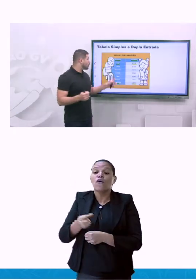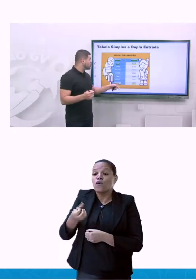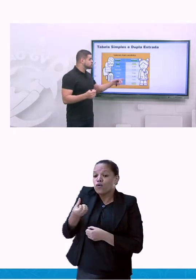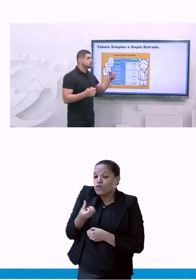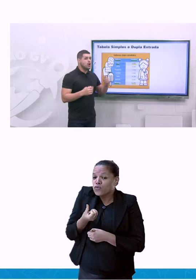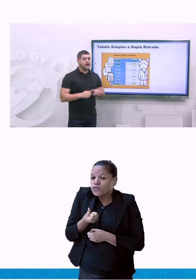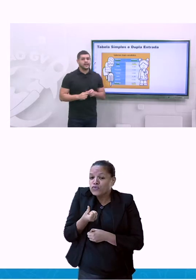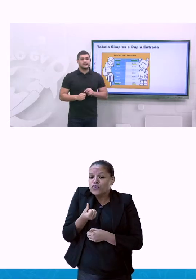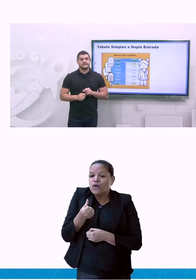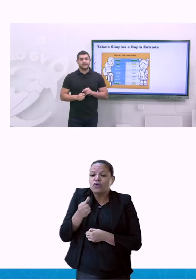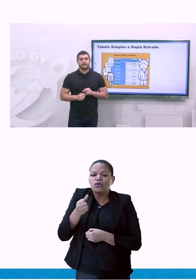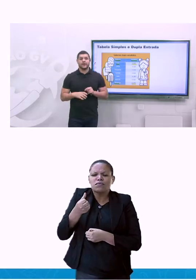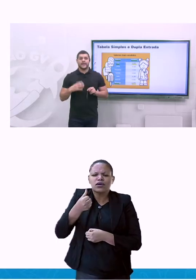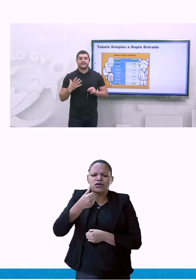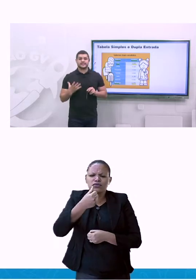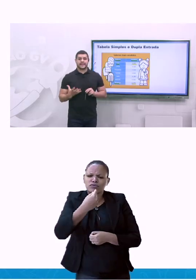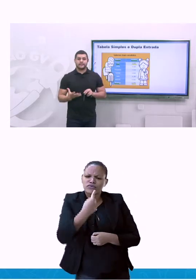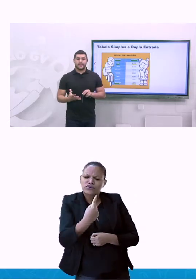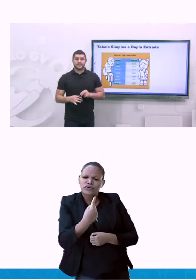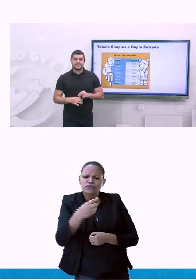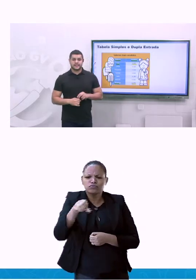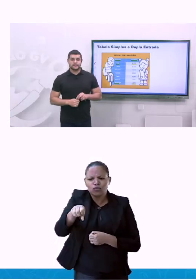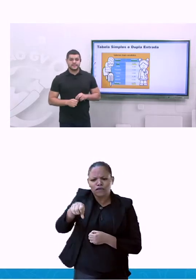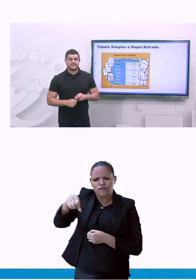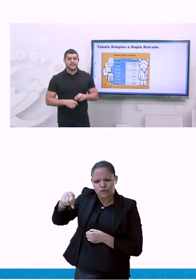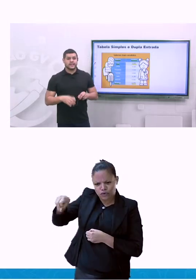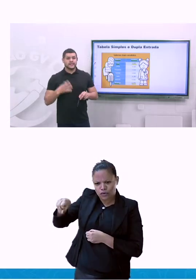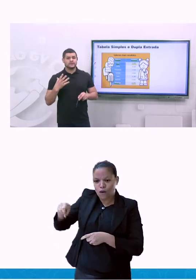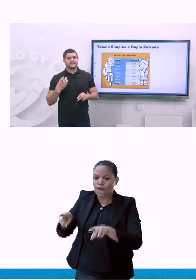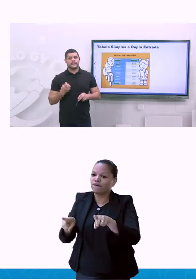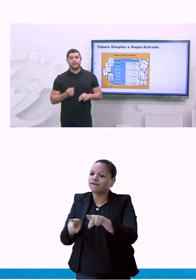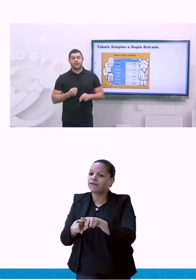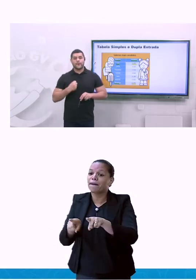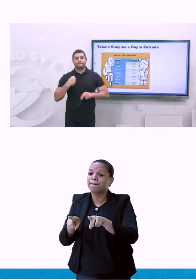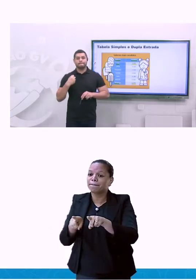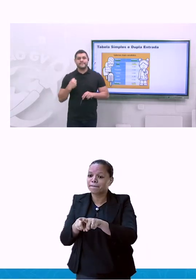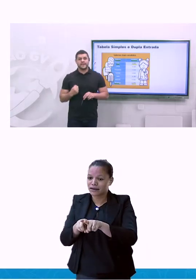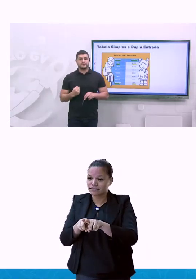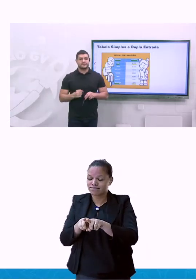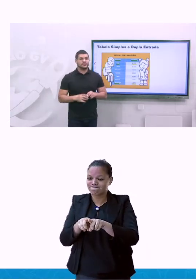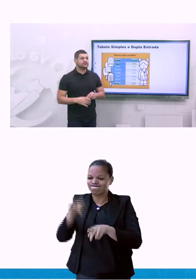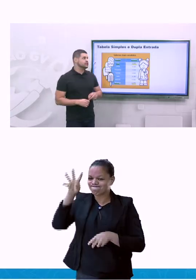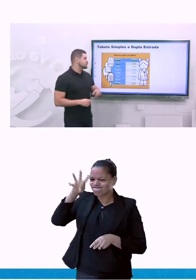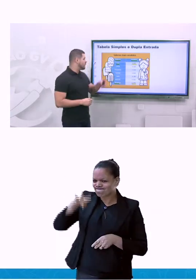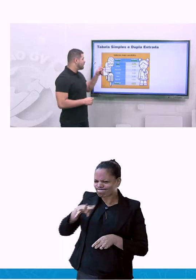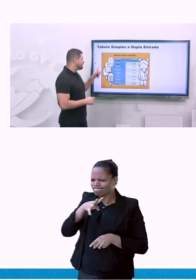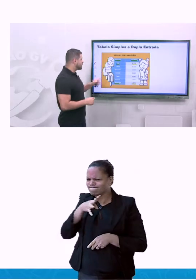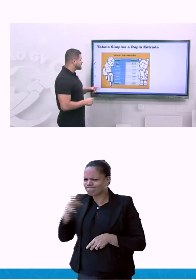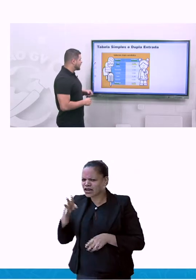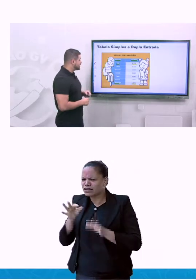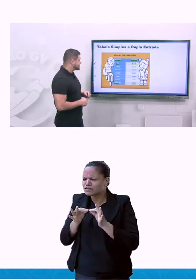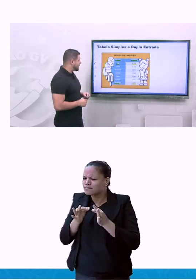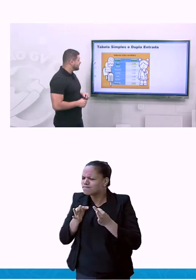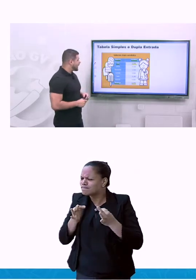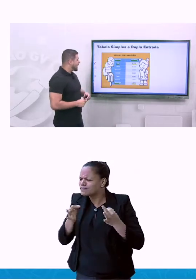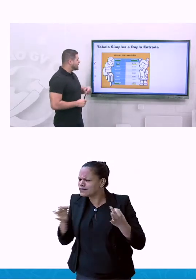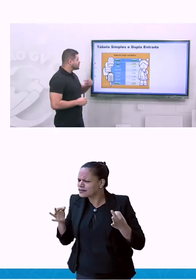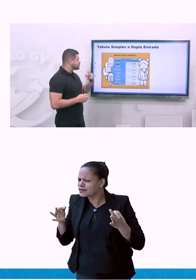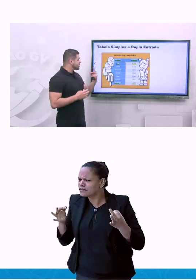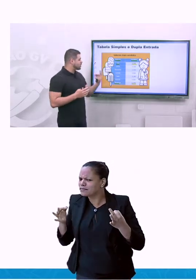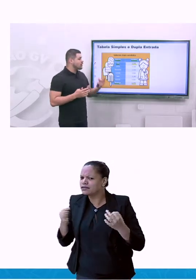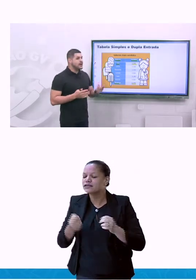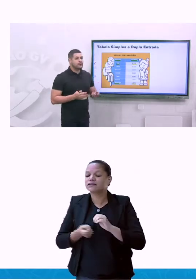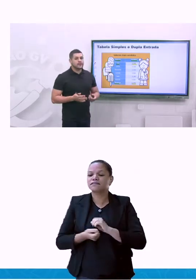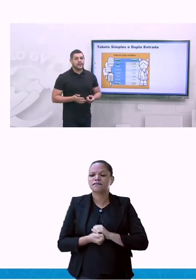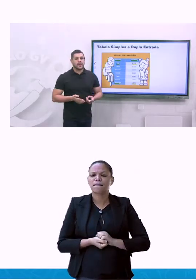Logo, só analisando essa tabela simples. O sabor menos vendido, vamos analisar? Aí